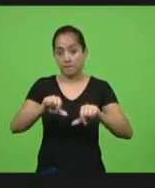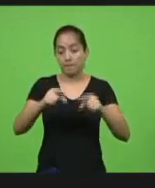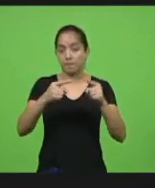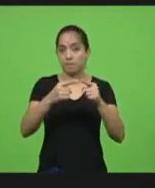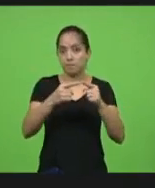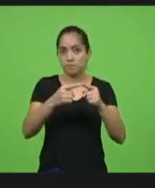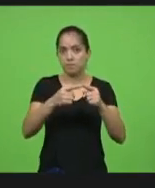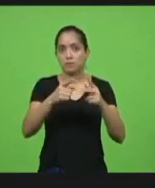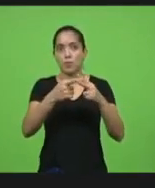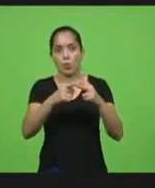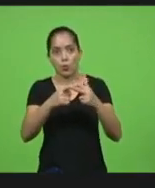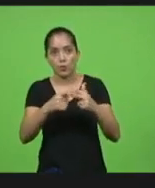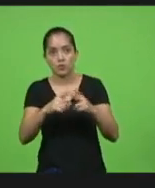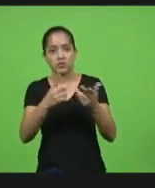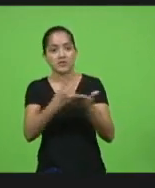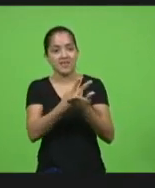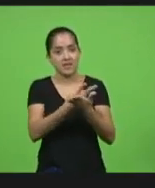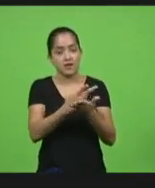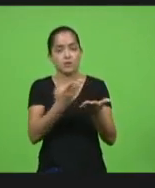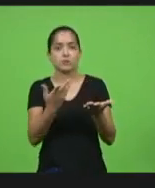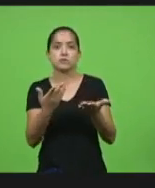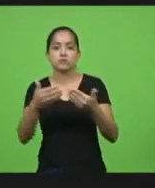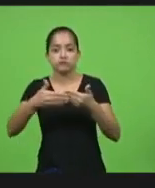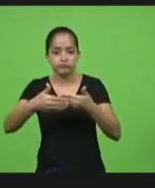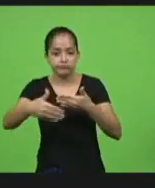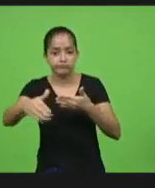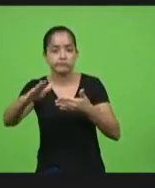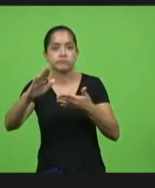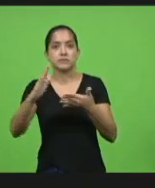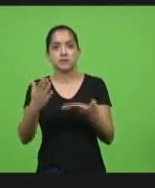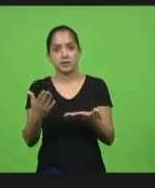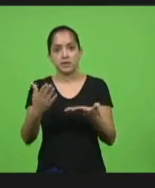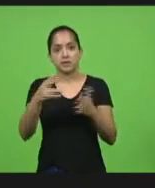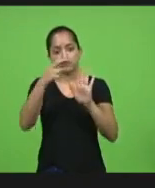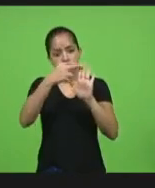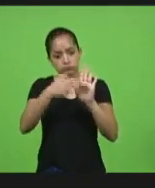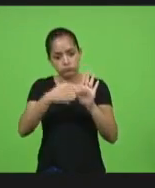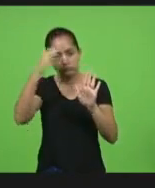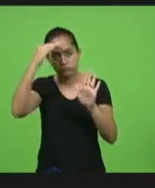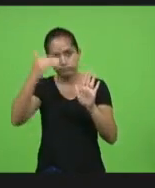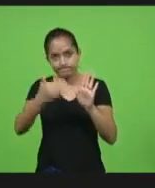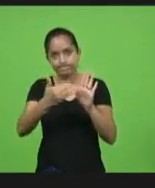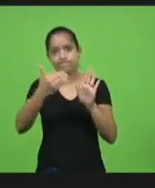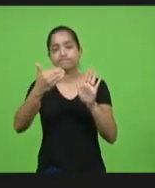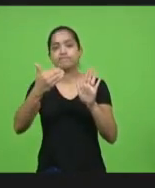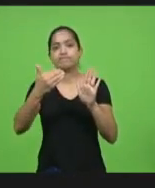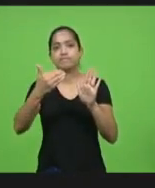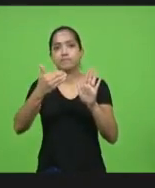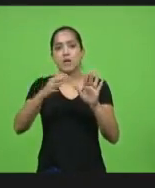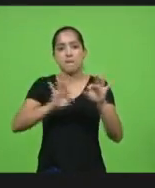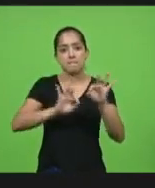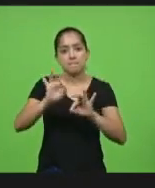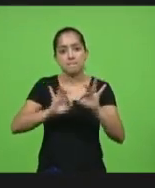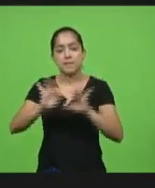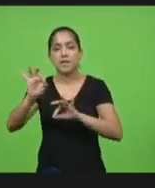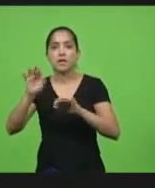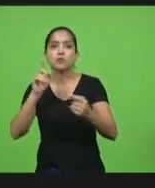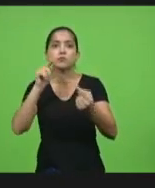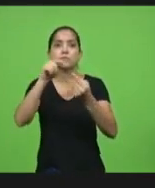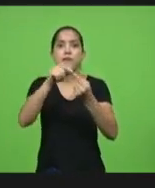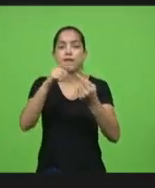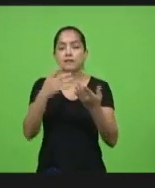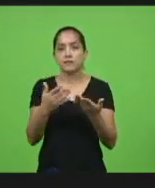corrigir erros e daí para frente tomar as medidas que são necessárias estipular planos estipular metas enfim